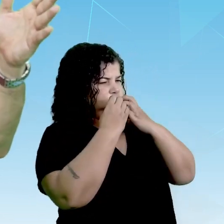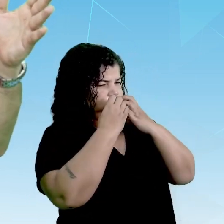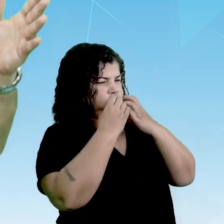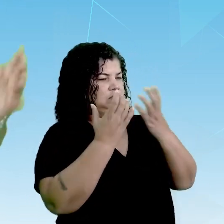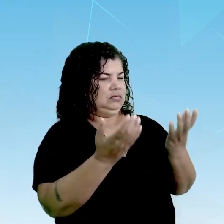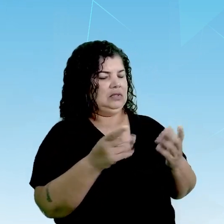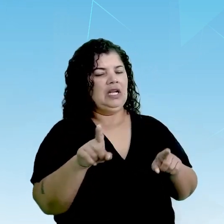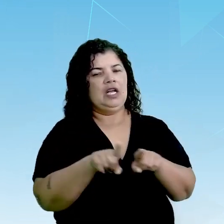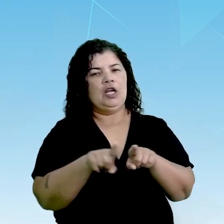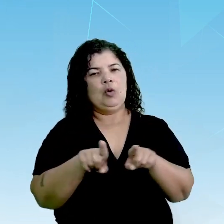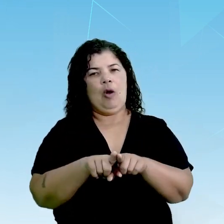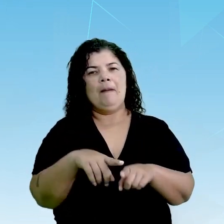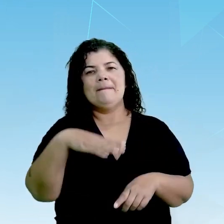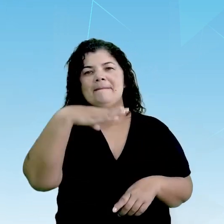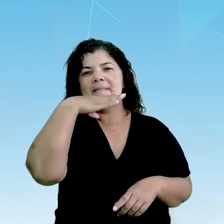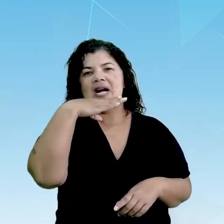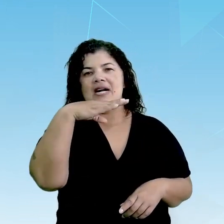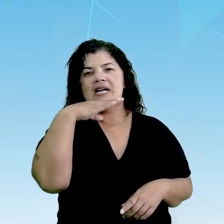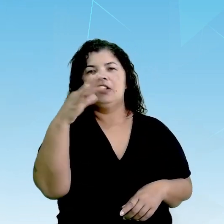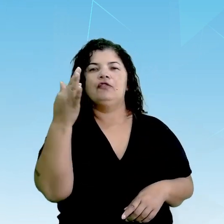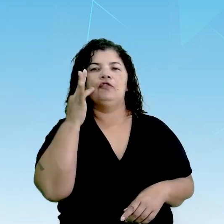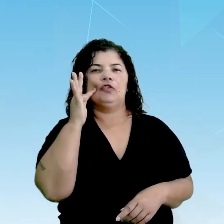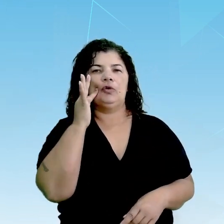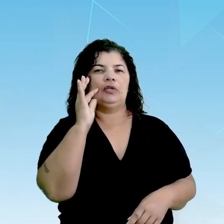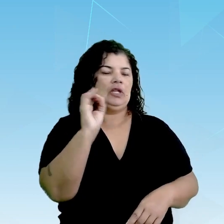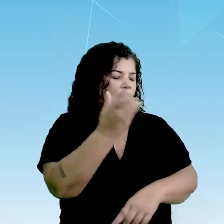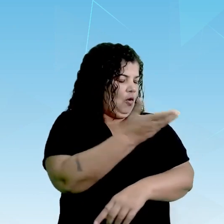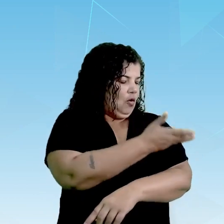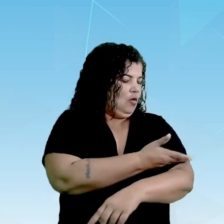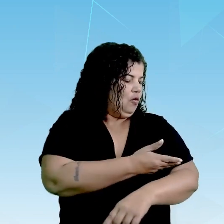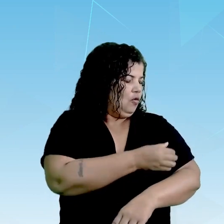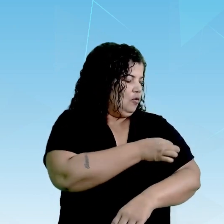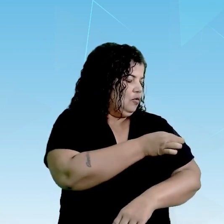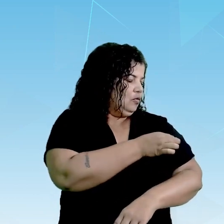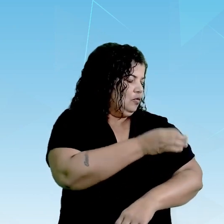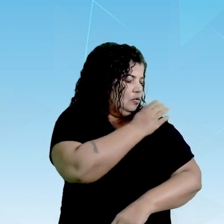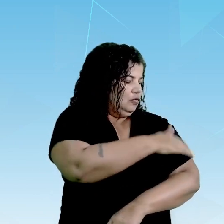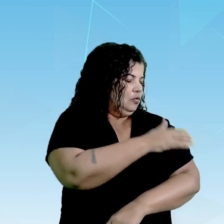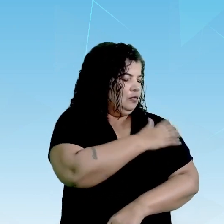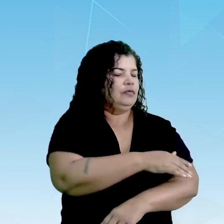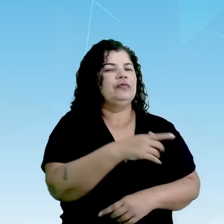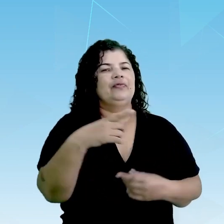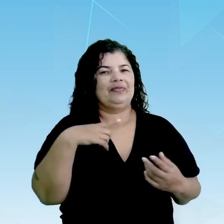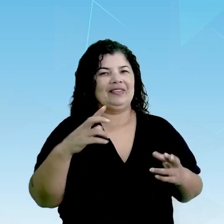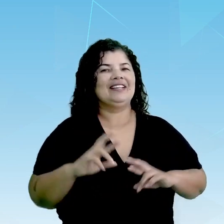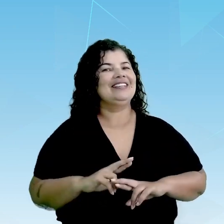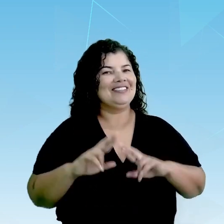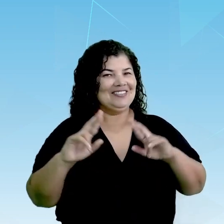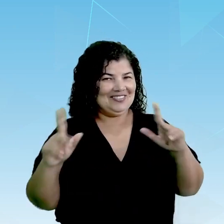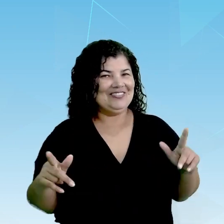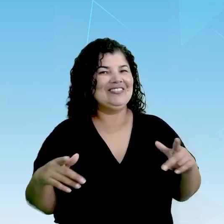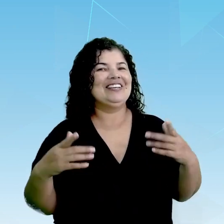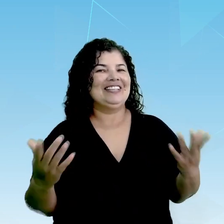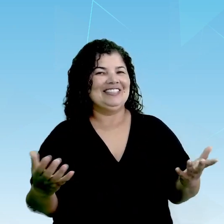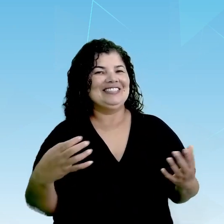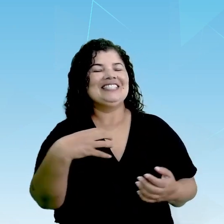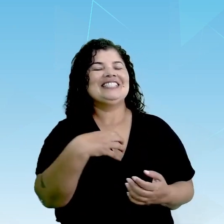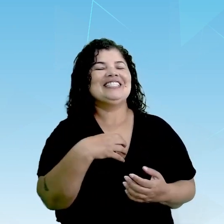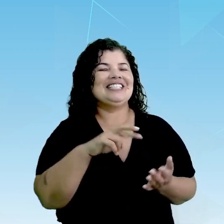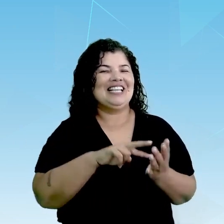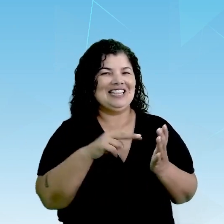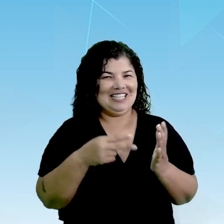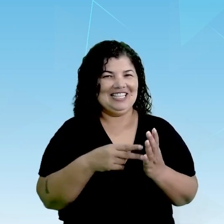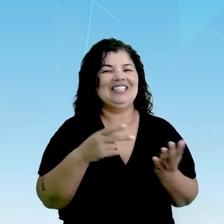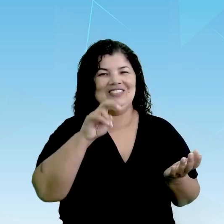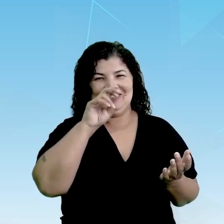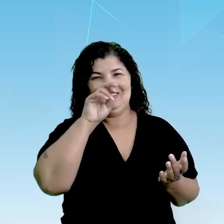fruta, a manga da camisa. Então, vejam as diferenças, os sentidos,